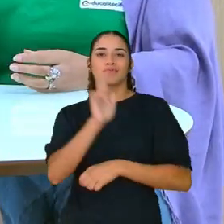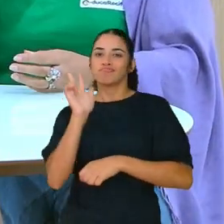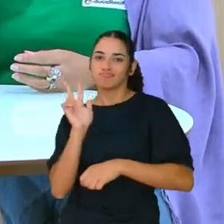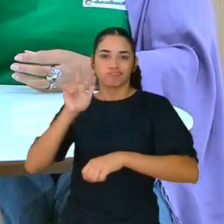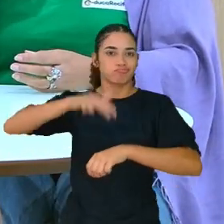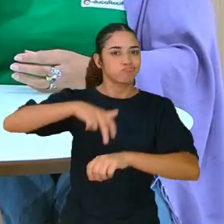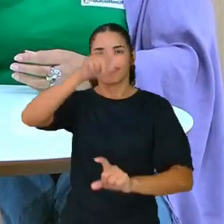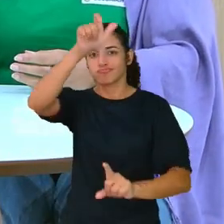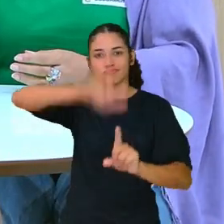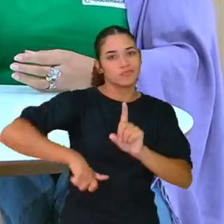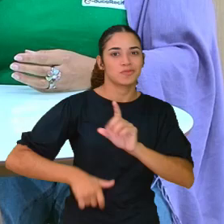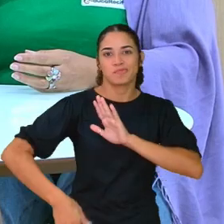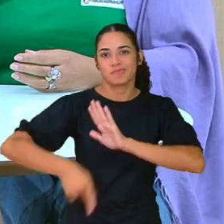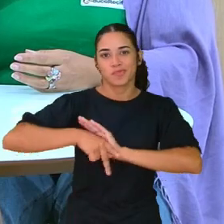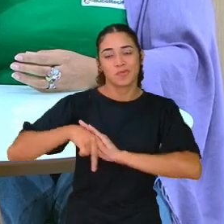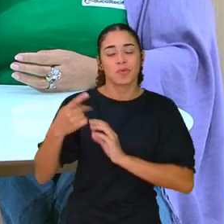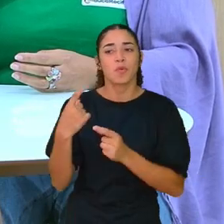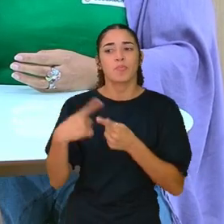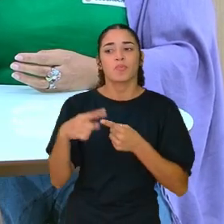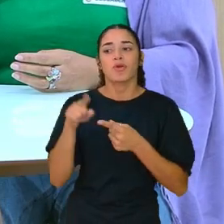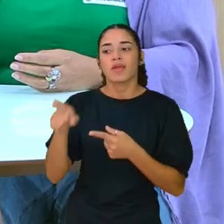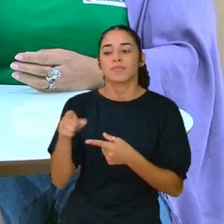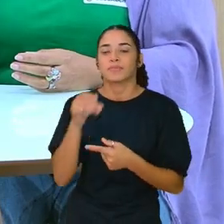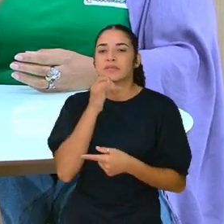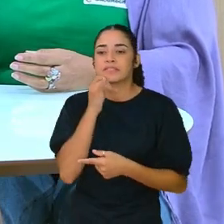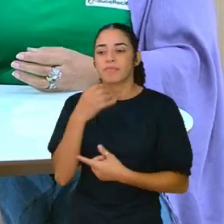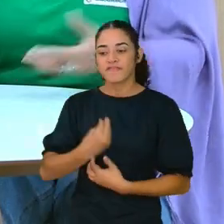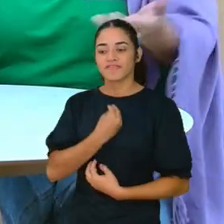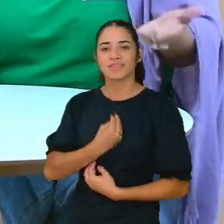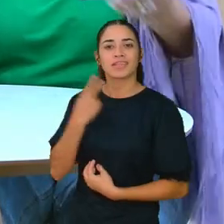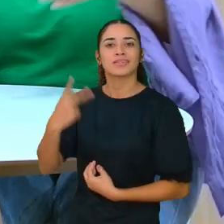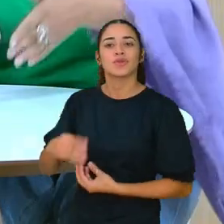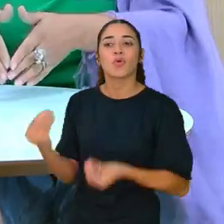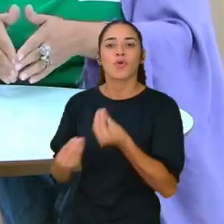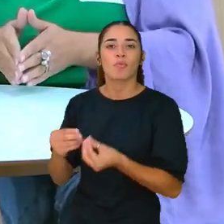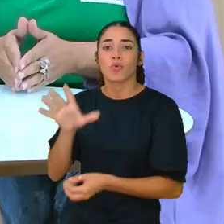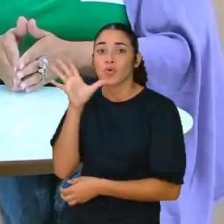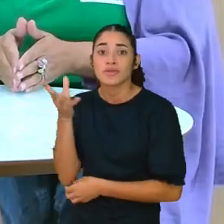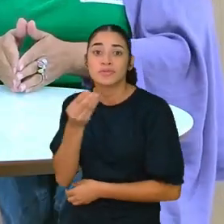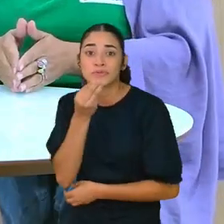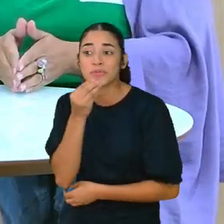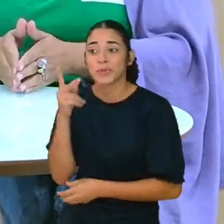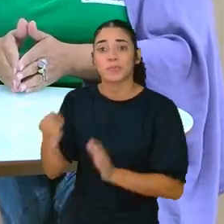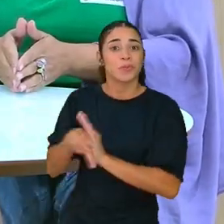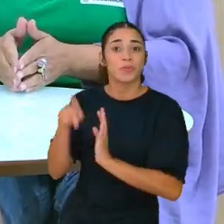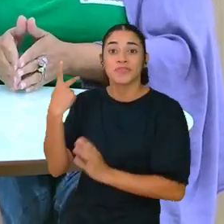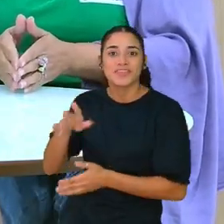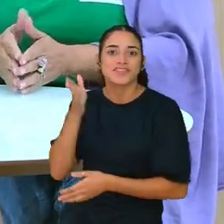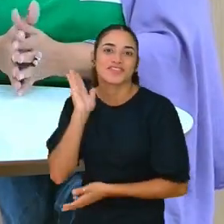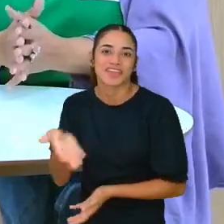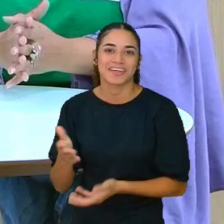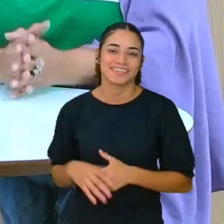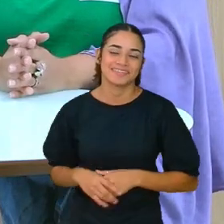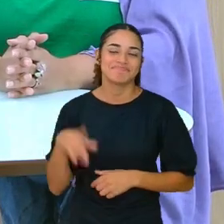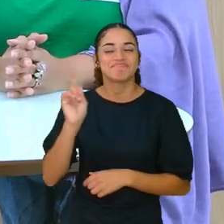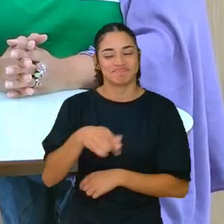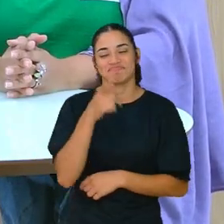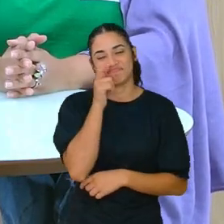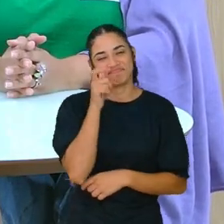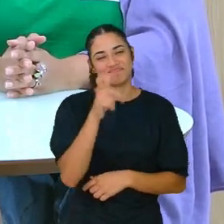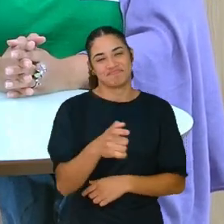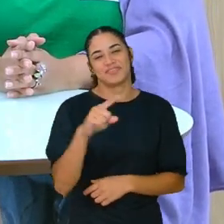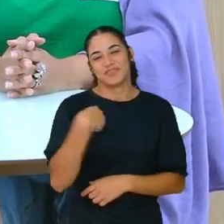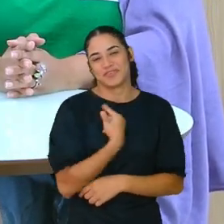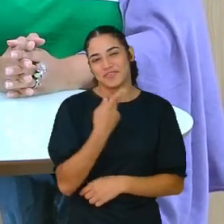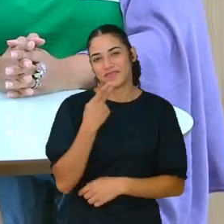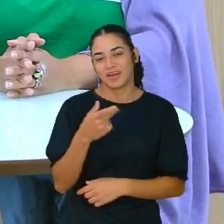daquilo, porque ele vai falar de acordo com o que ele vive, que são o quê? Os conhecimentos prévios, né? E é interessante, quando